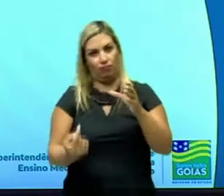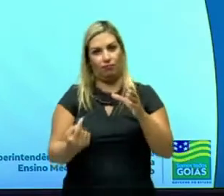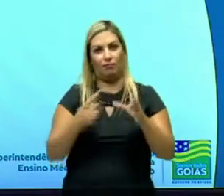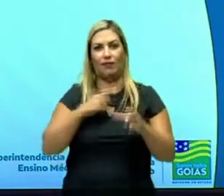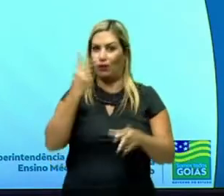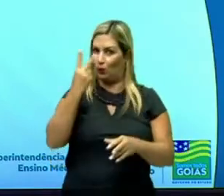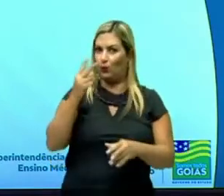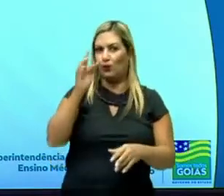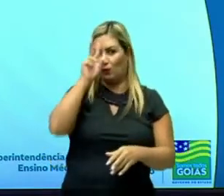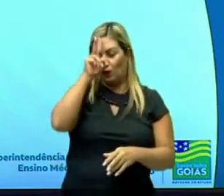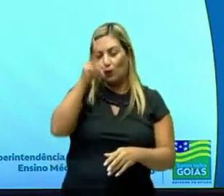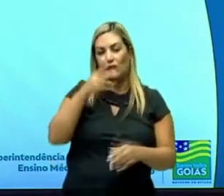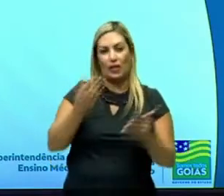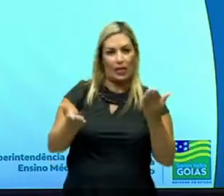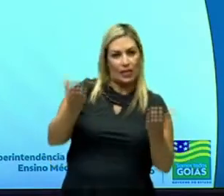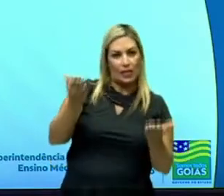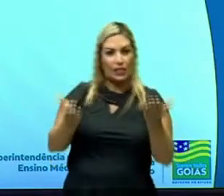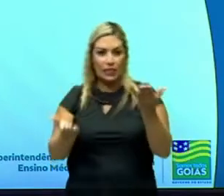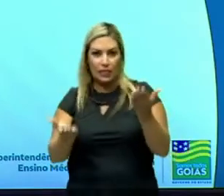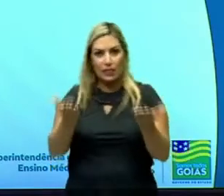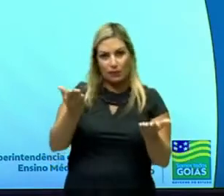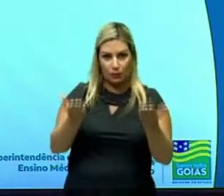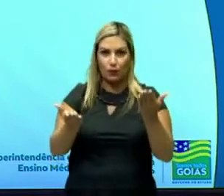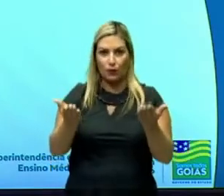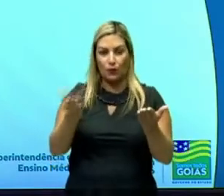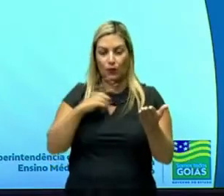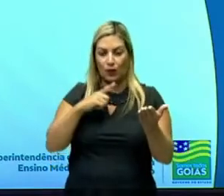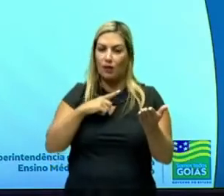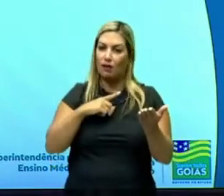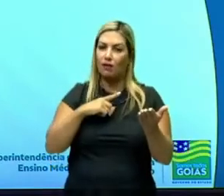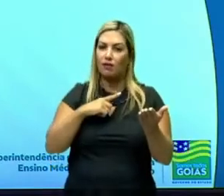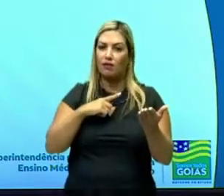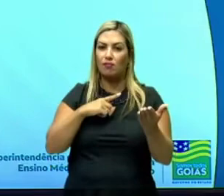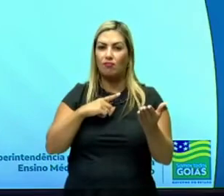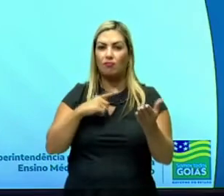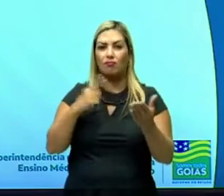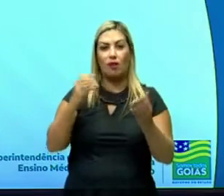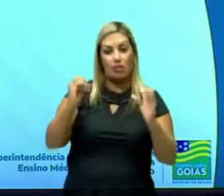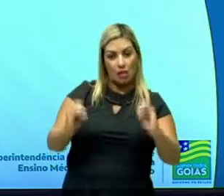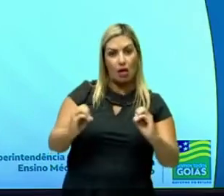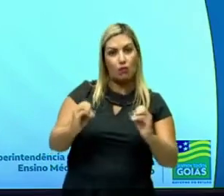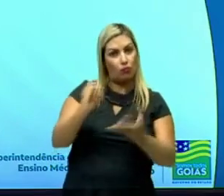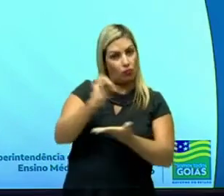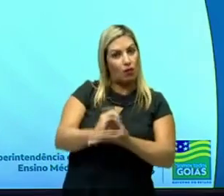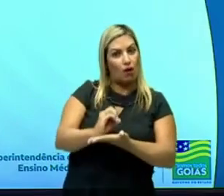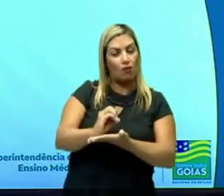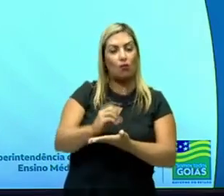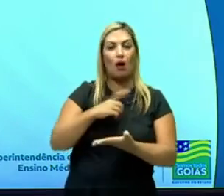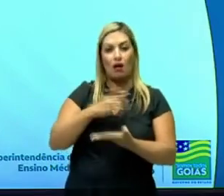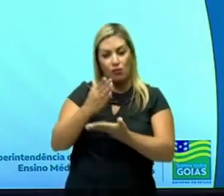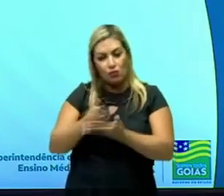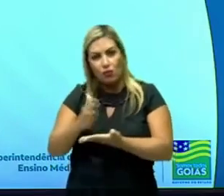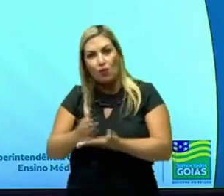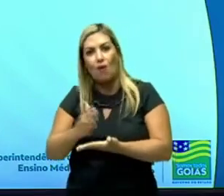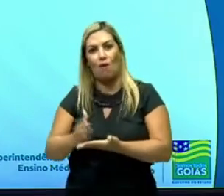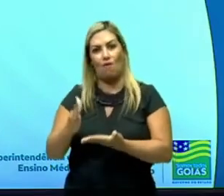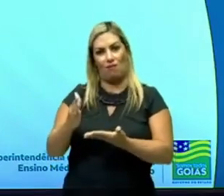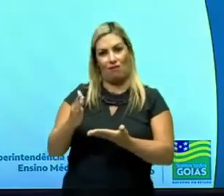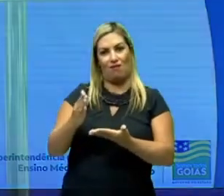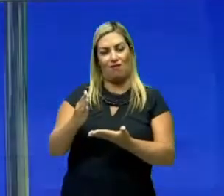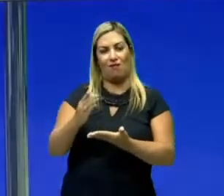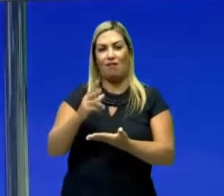essas duas forças estando em equilíbrio, elas acabam se anulando, não é isso? Então sobra aí